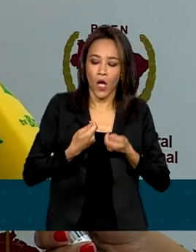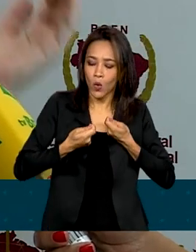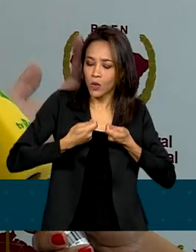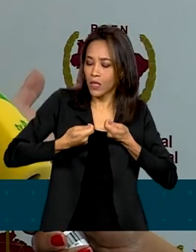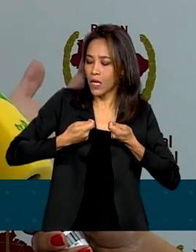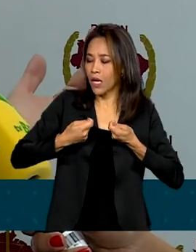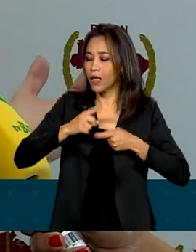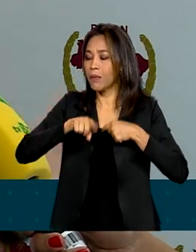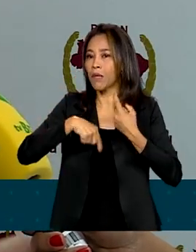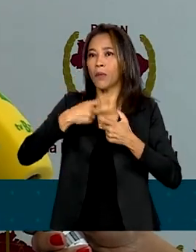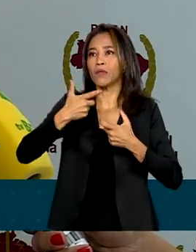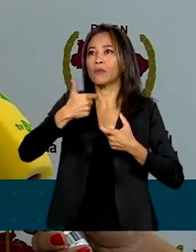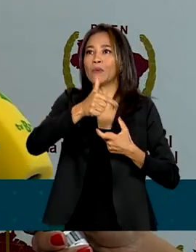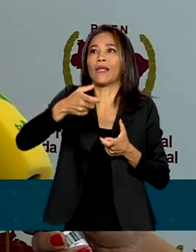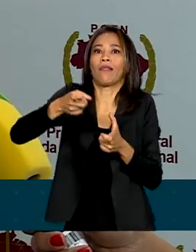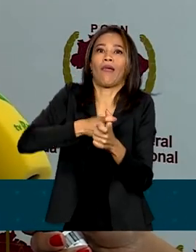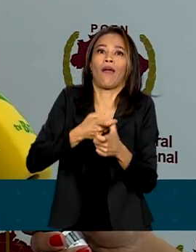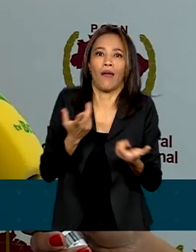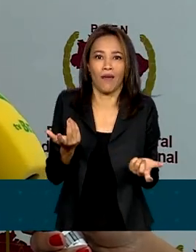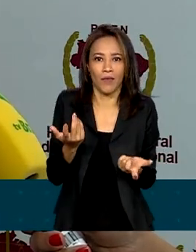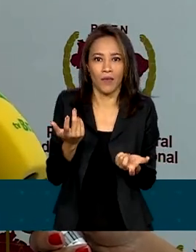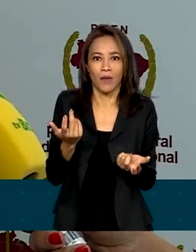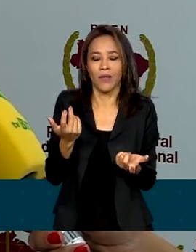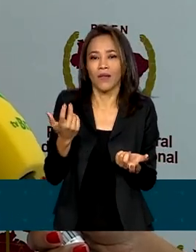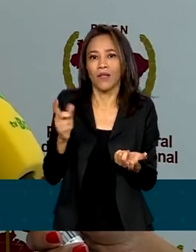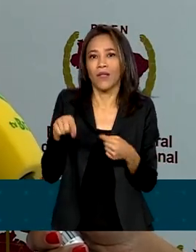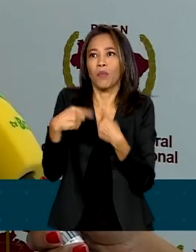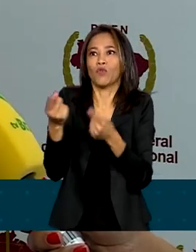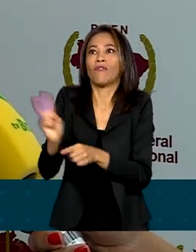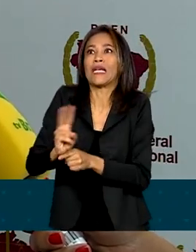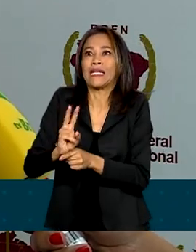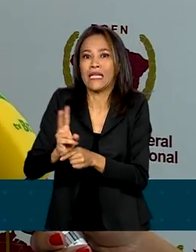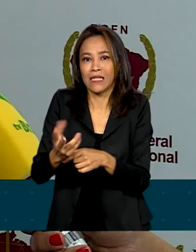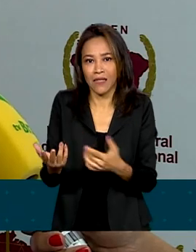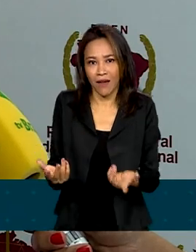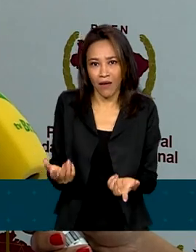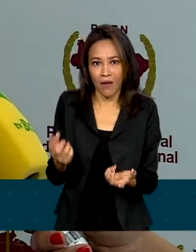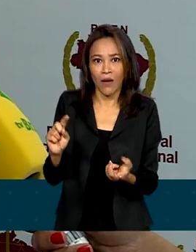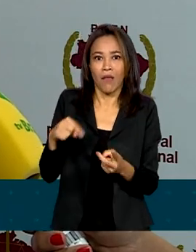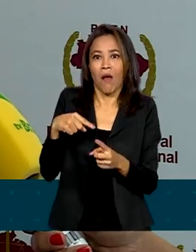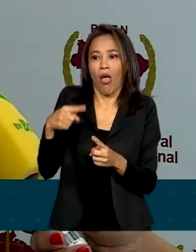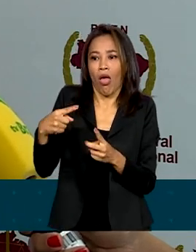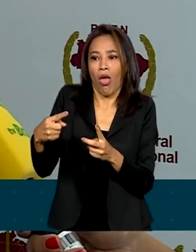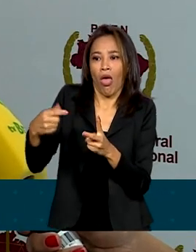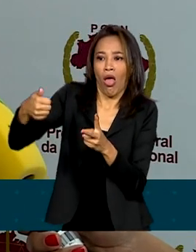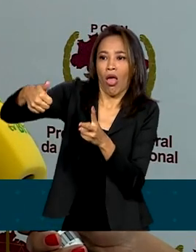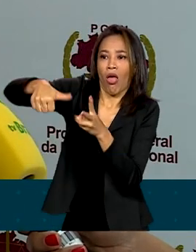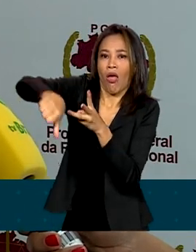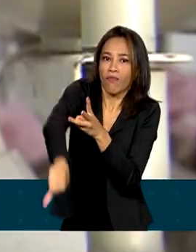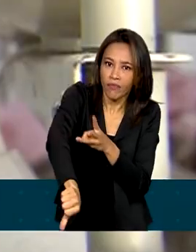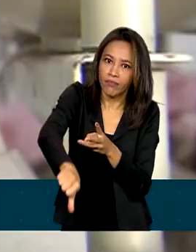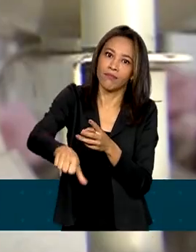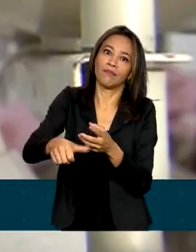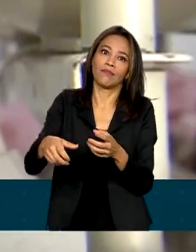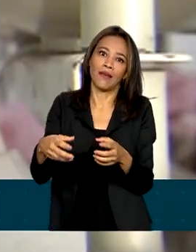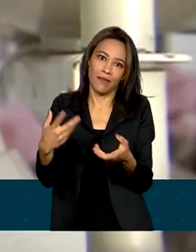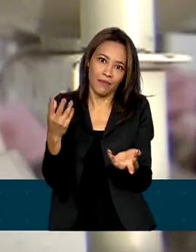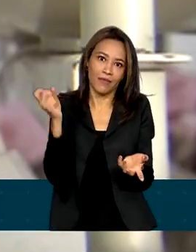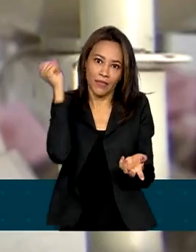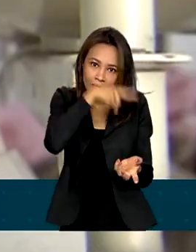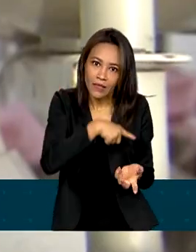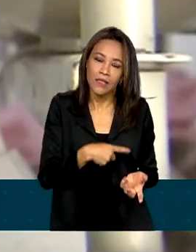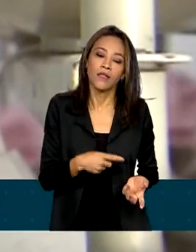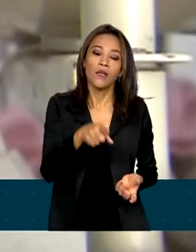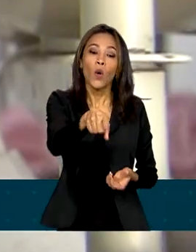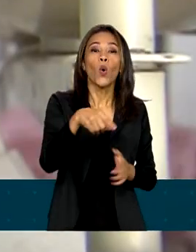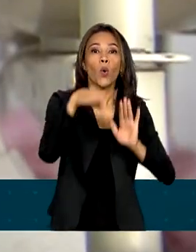não tenha um débito, daqui a pouco não venha uma fiscalização em cima dela, e aquilo vira uma bola de neve. O programa também